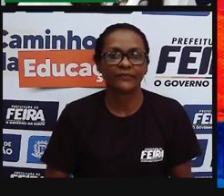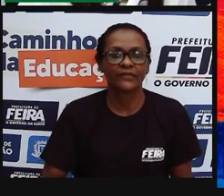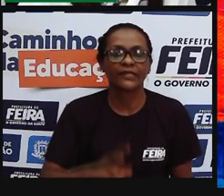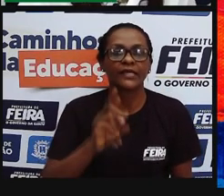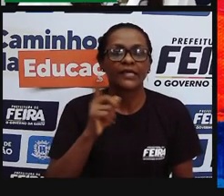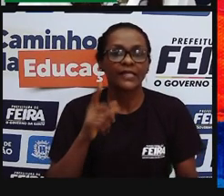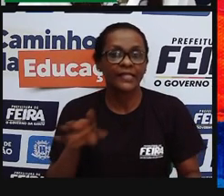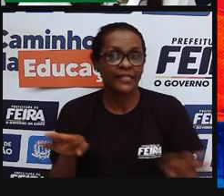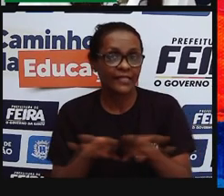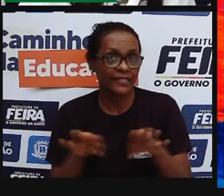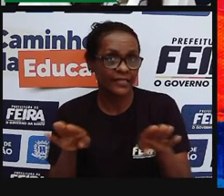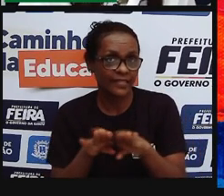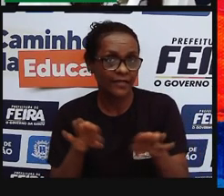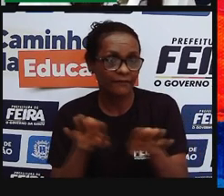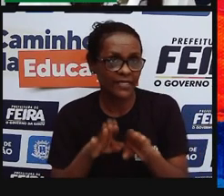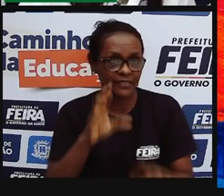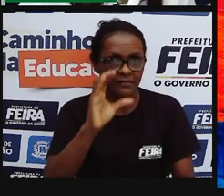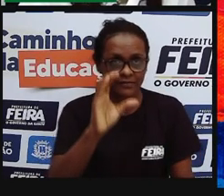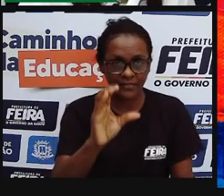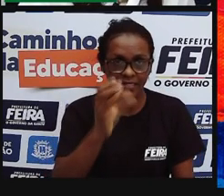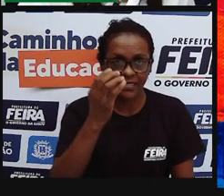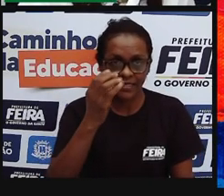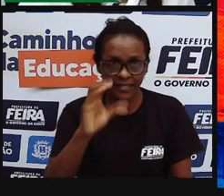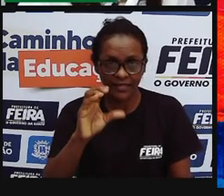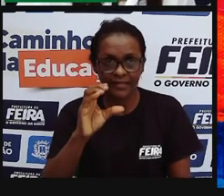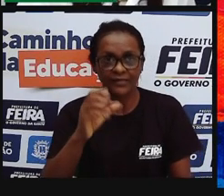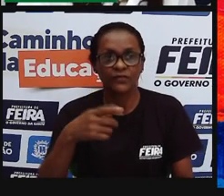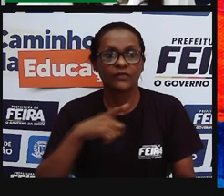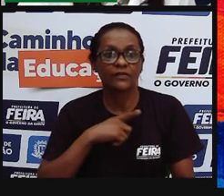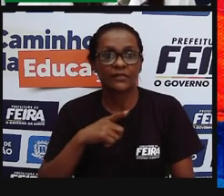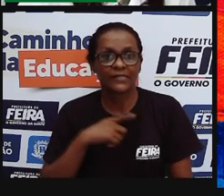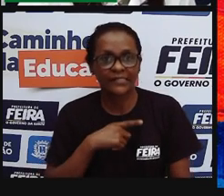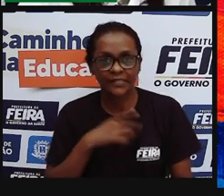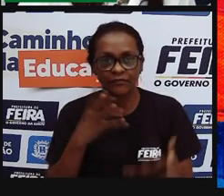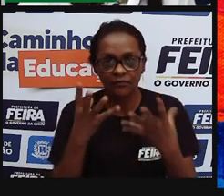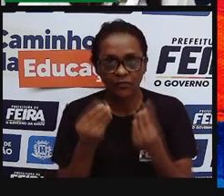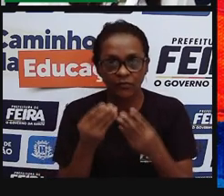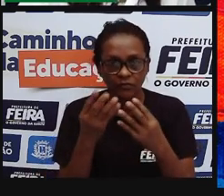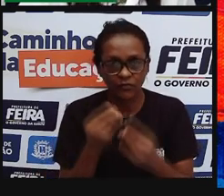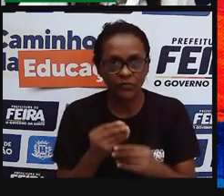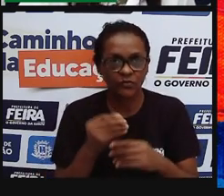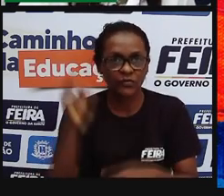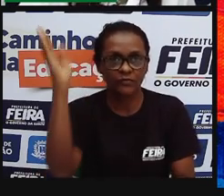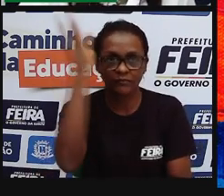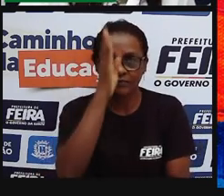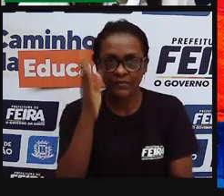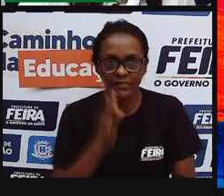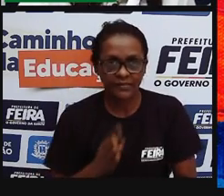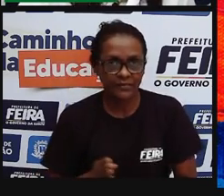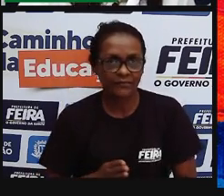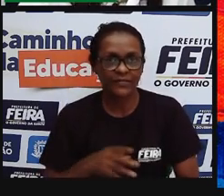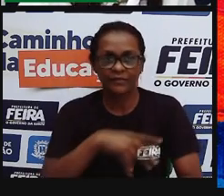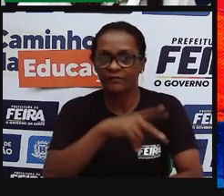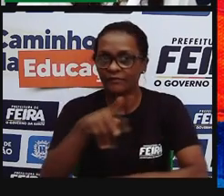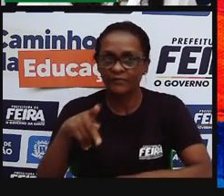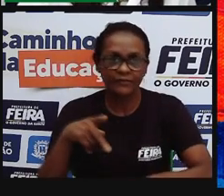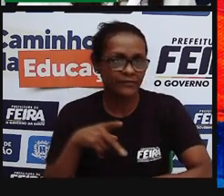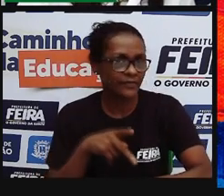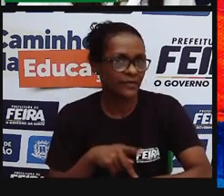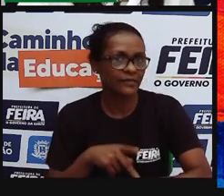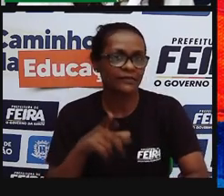grande parte da região centro-oeste do nosso país, pega um pouquinho do Nordeste, Sudeste do país também,